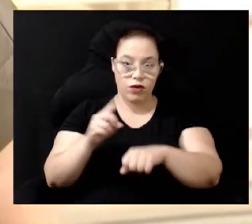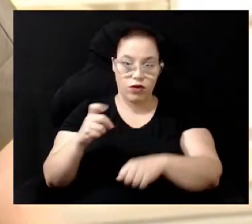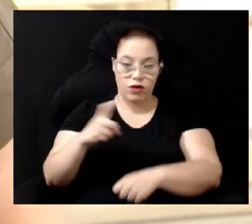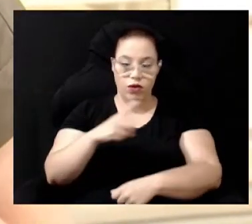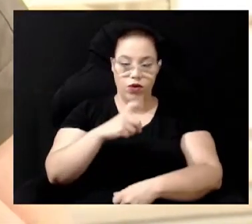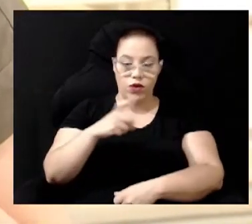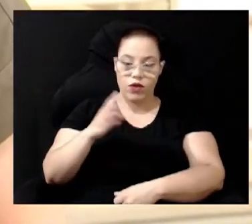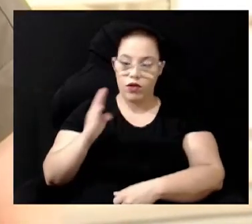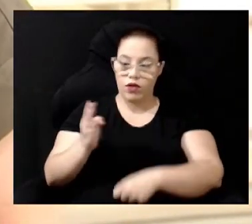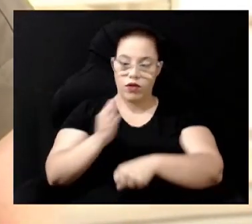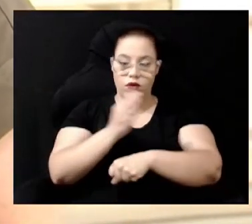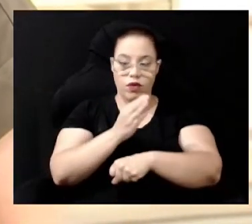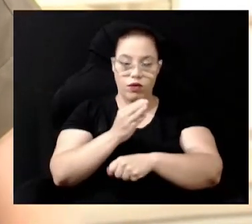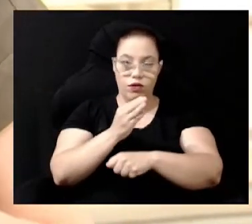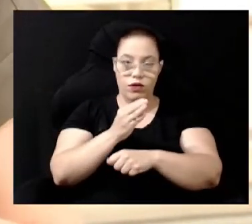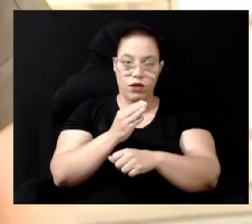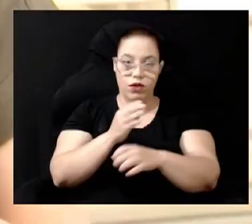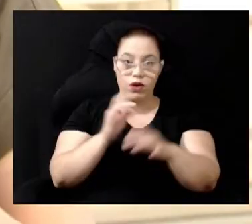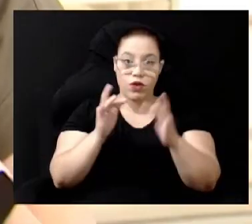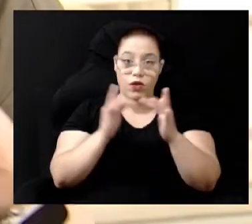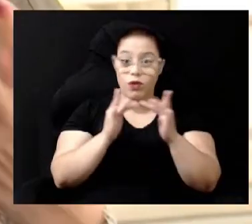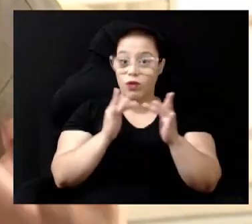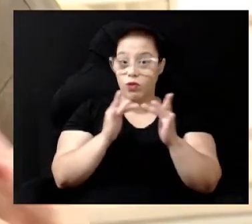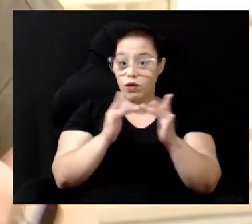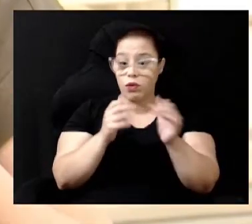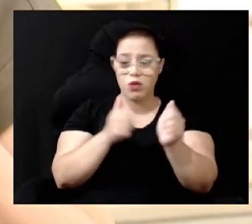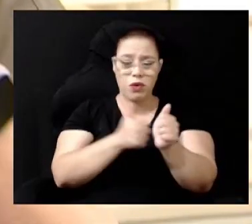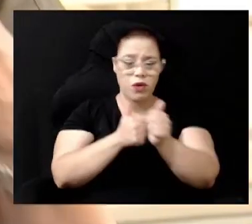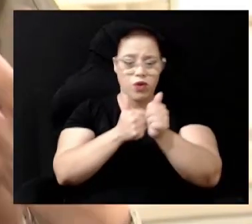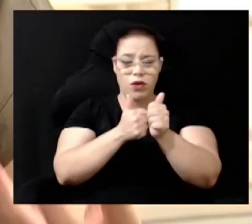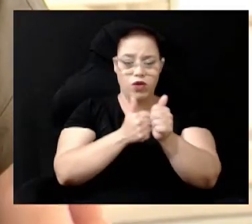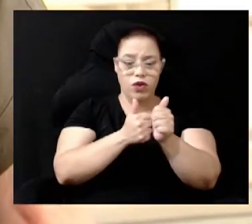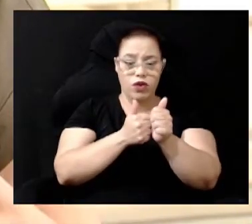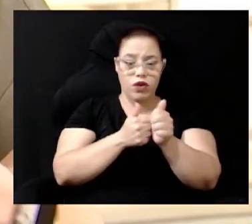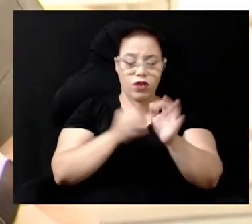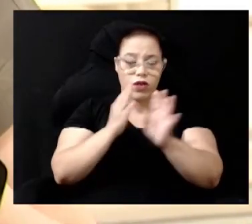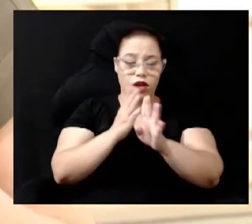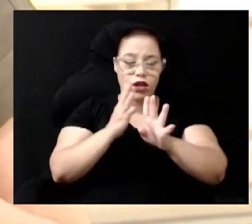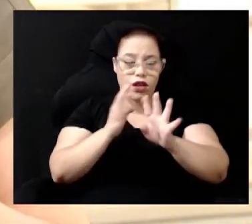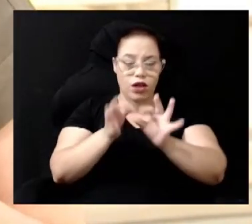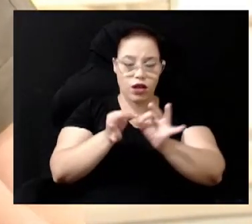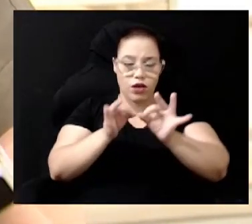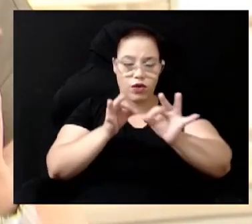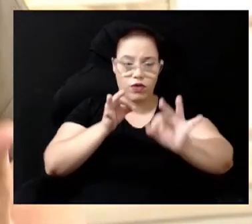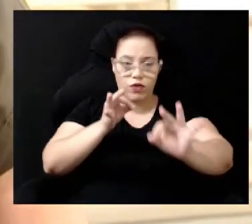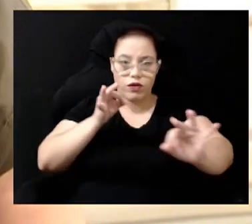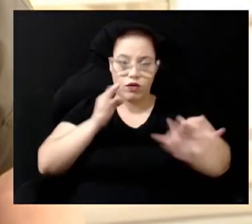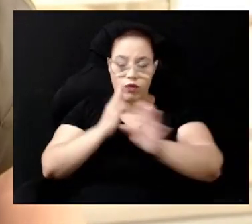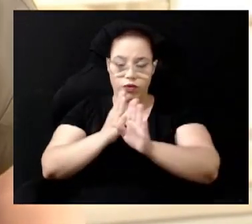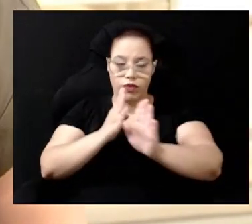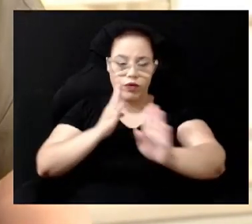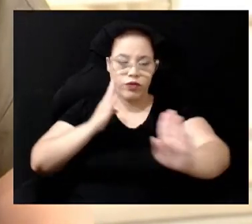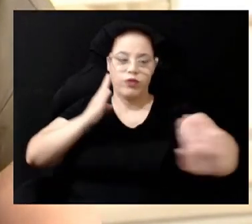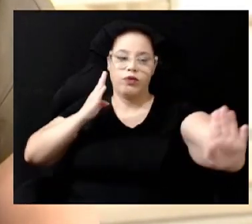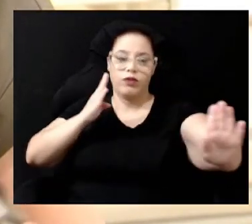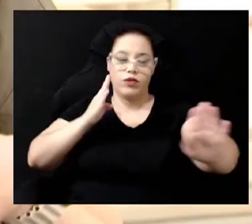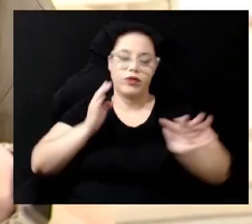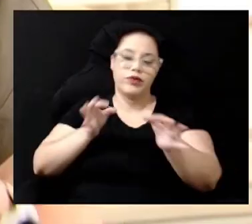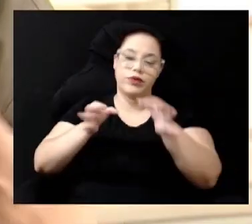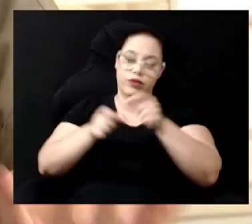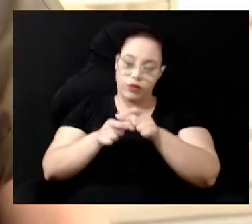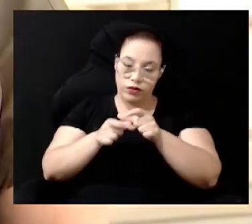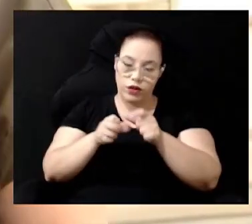requer um contato muito próximo e quando a gente se afasta e faz esses isolamentos acaba diminuindo o número de casos